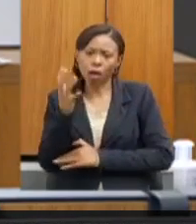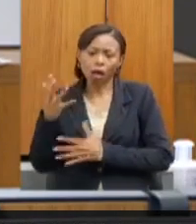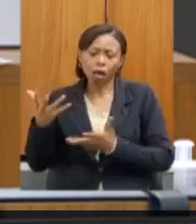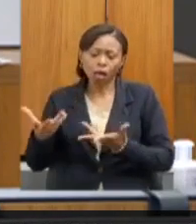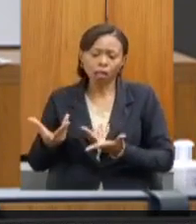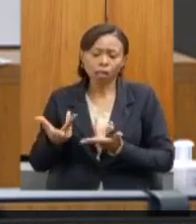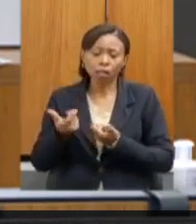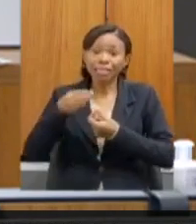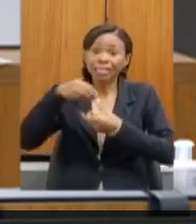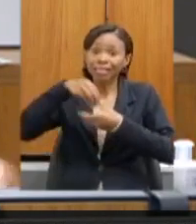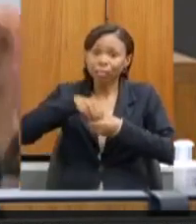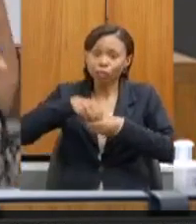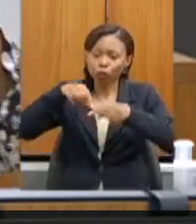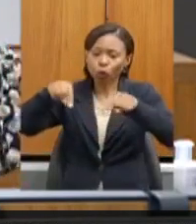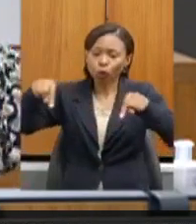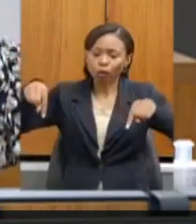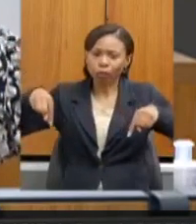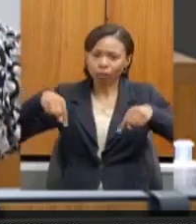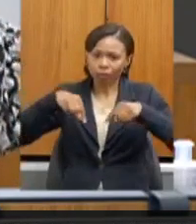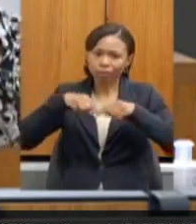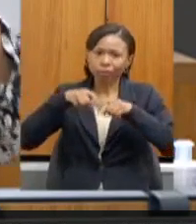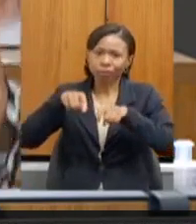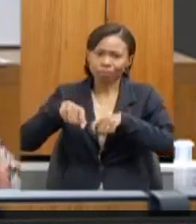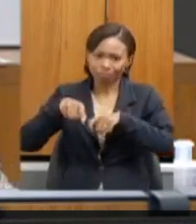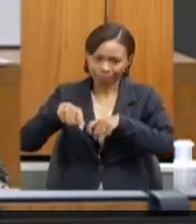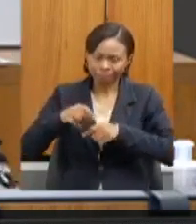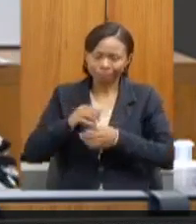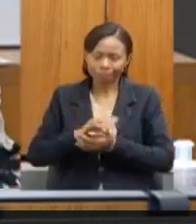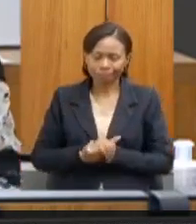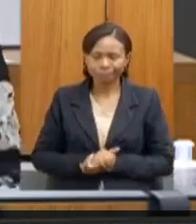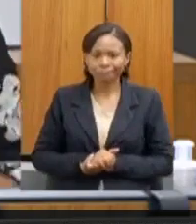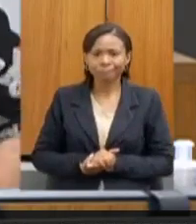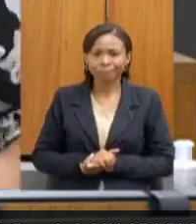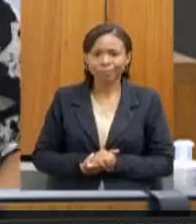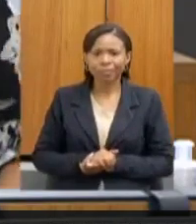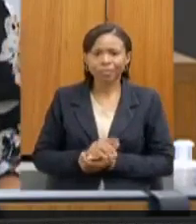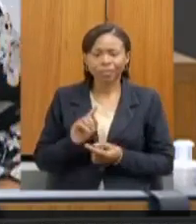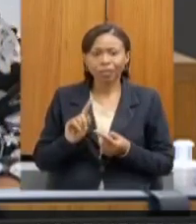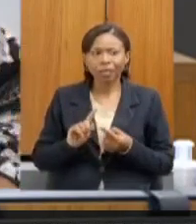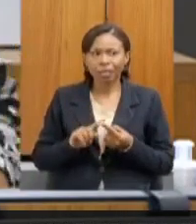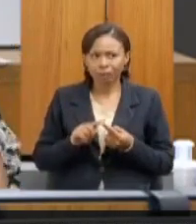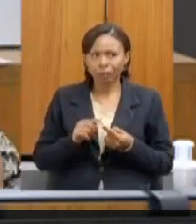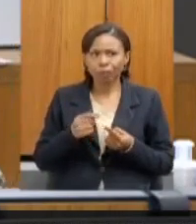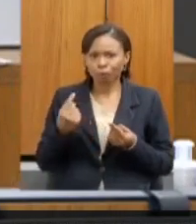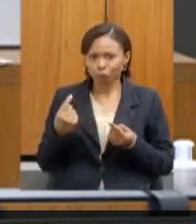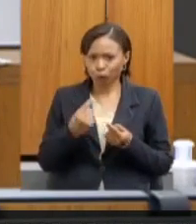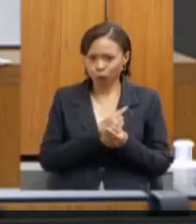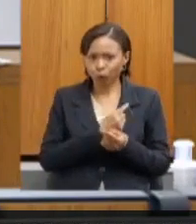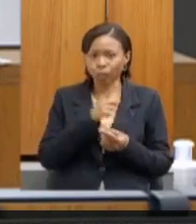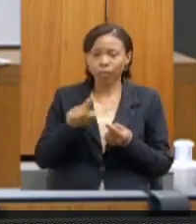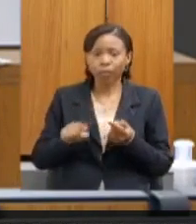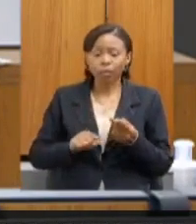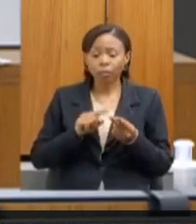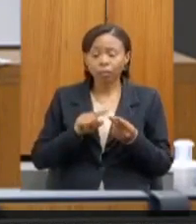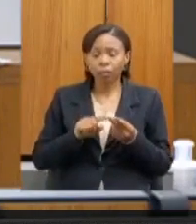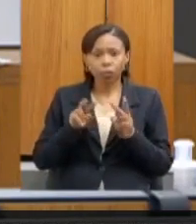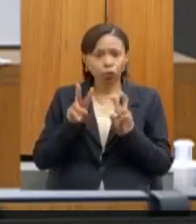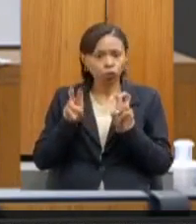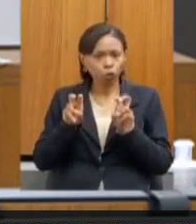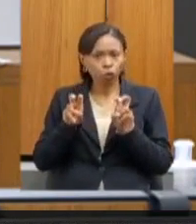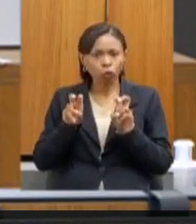propriedade. Então, isso, de fato, que nós acreditamos. Então, essa é a primeira pergunta. Em relação à causa animal,